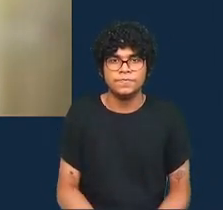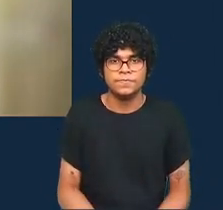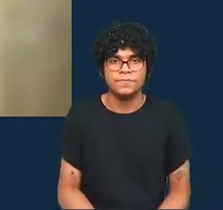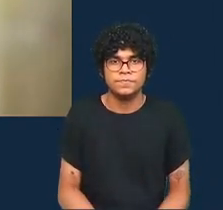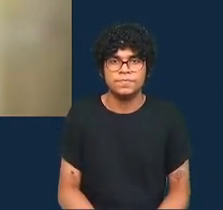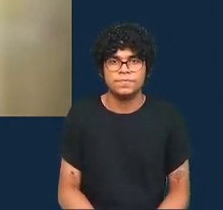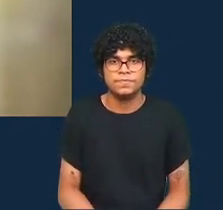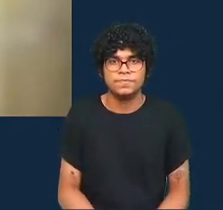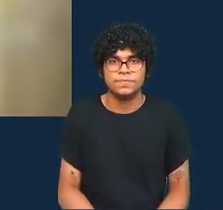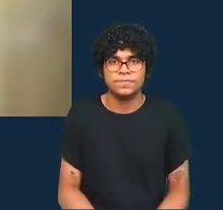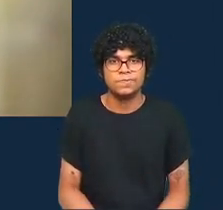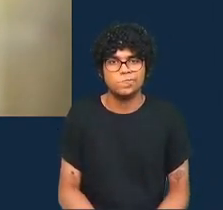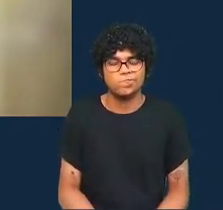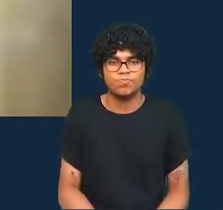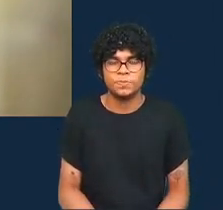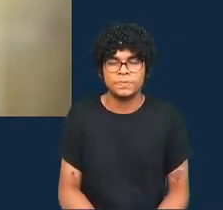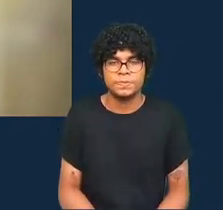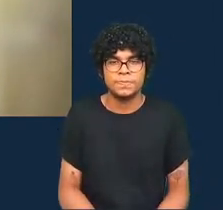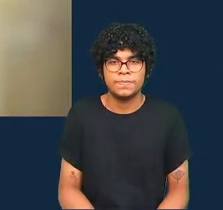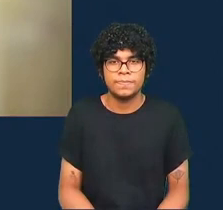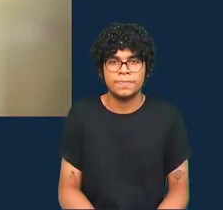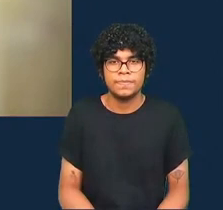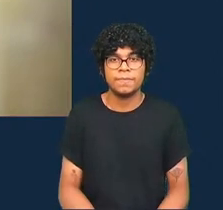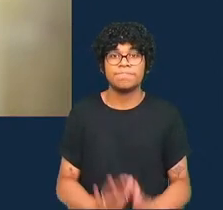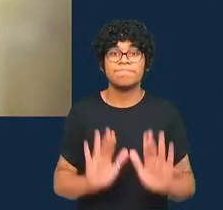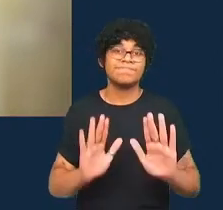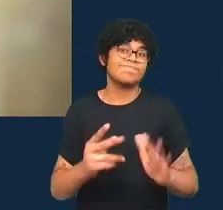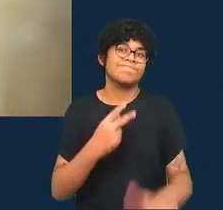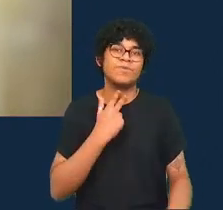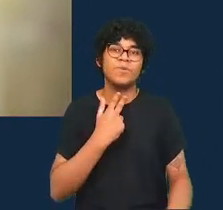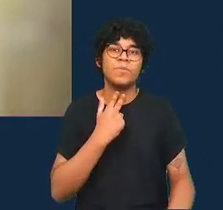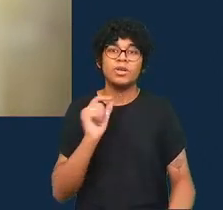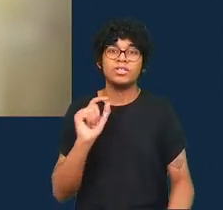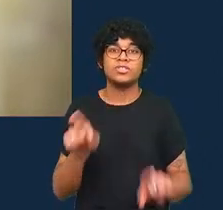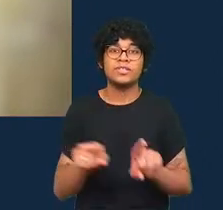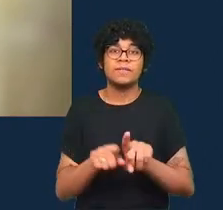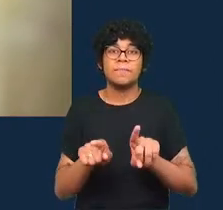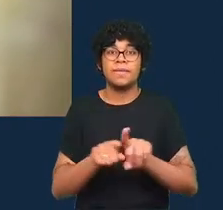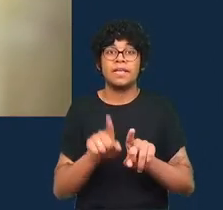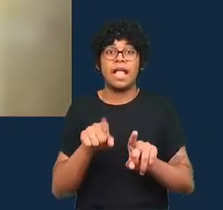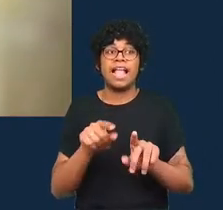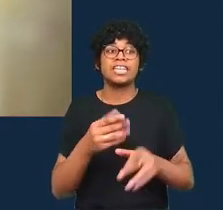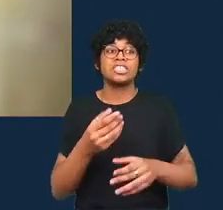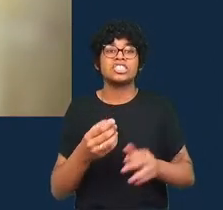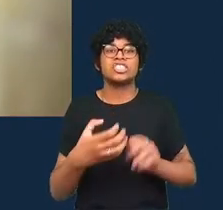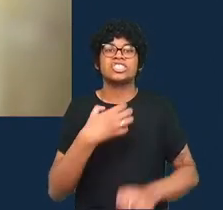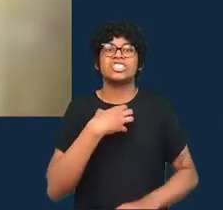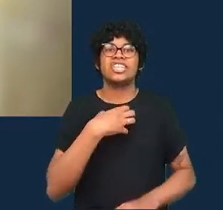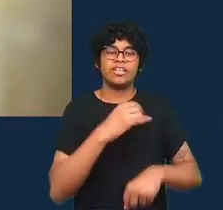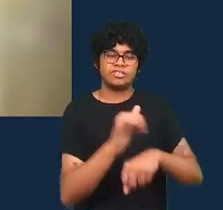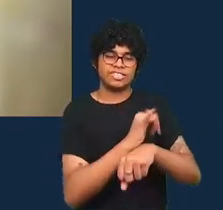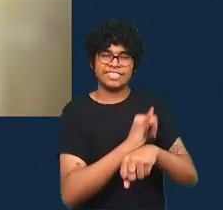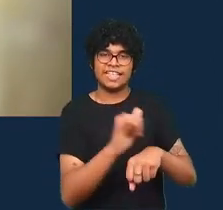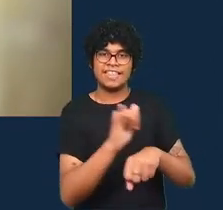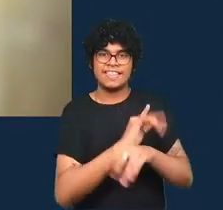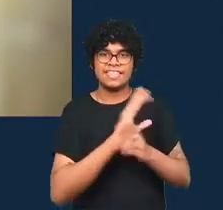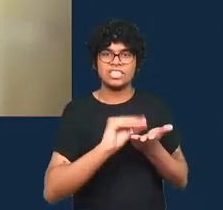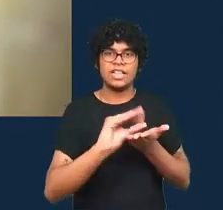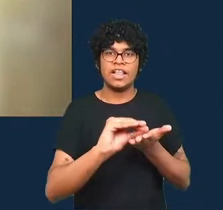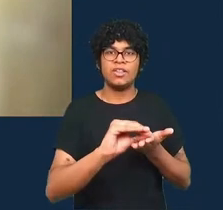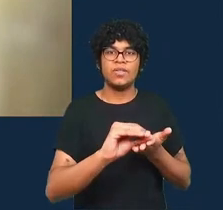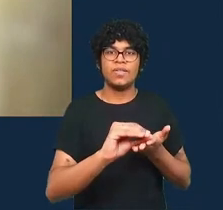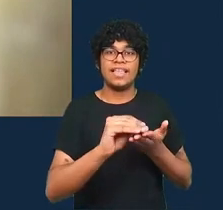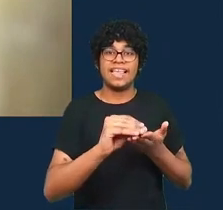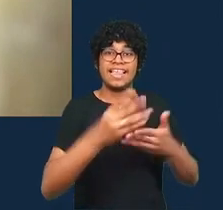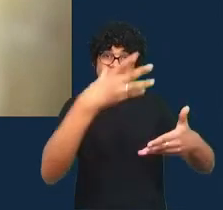do princípio de que a maneira como eles são feitos contenha todas as coisas